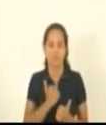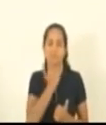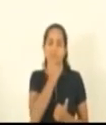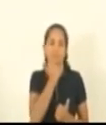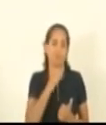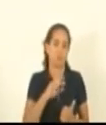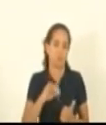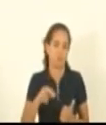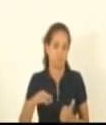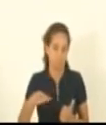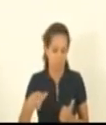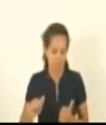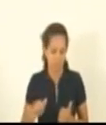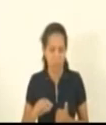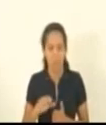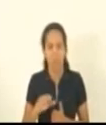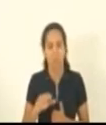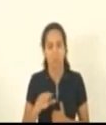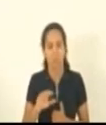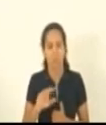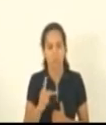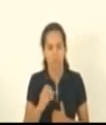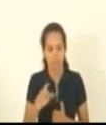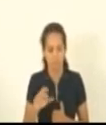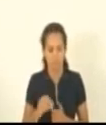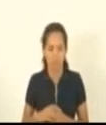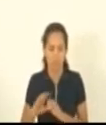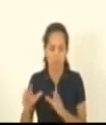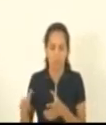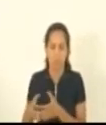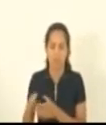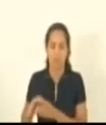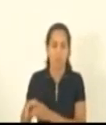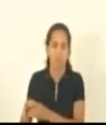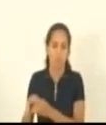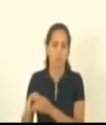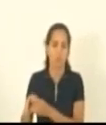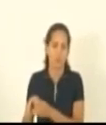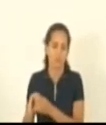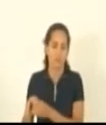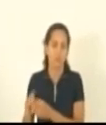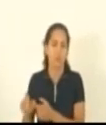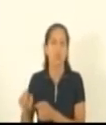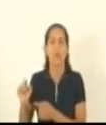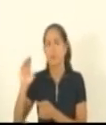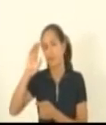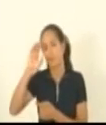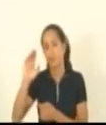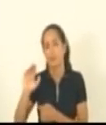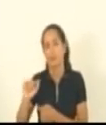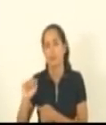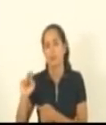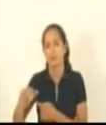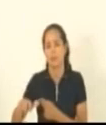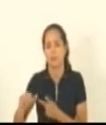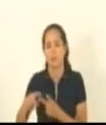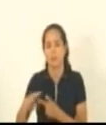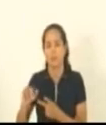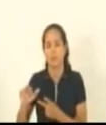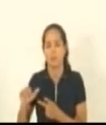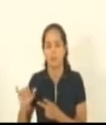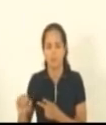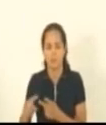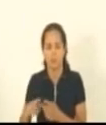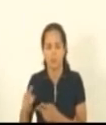Andes Lucas Polese e Coronel Hélito Comissão de Cooperativismo Titulares Alain Ferreira Irine Lopes Bruno